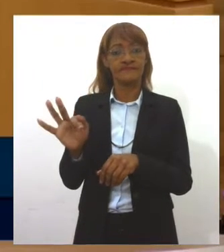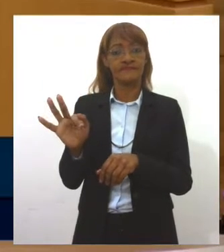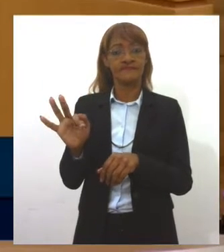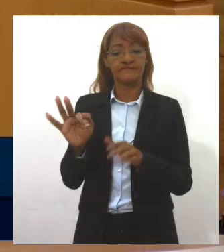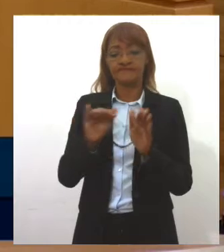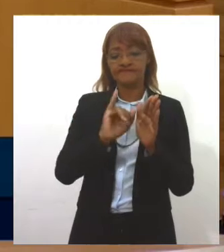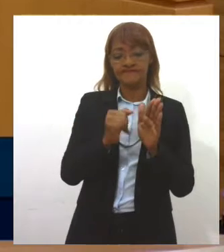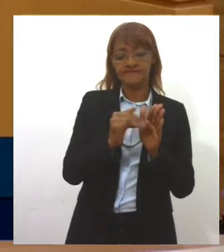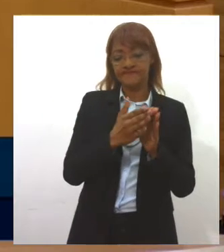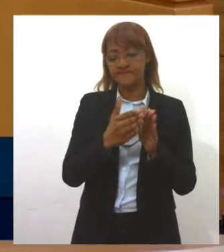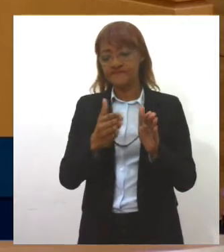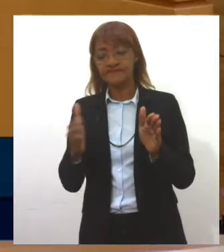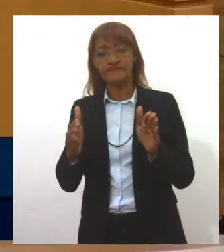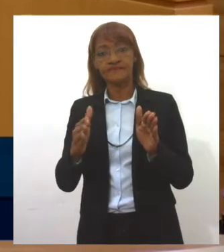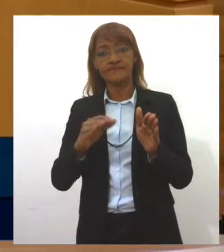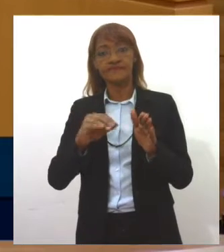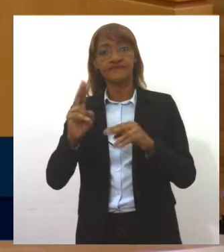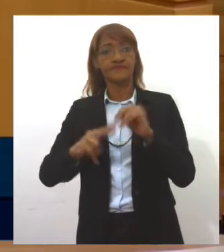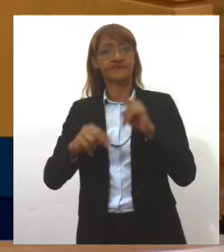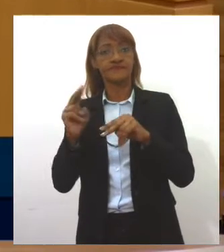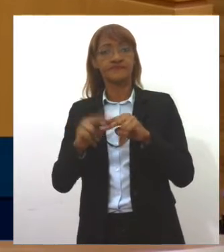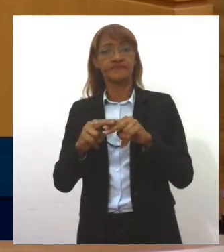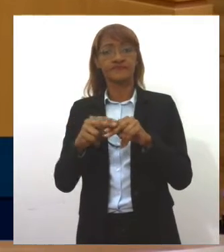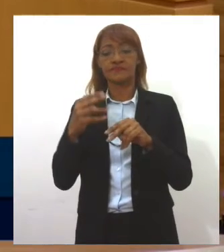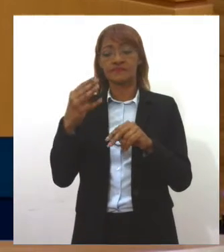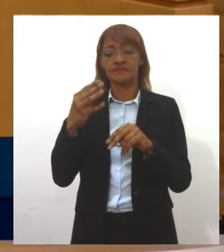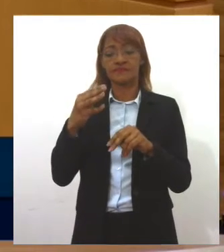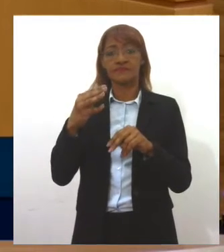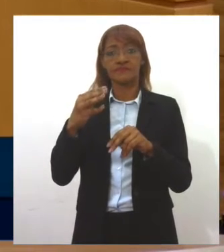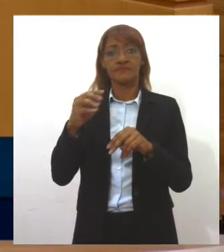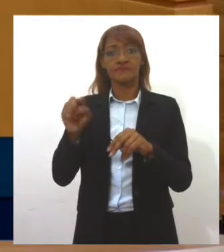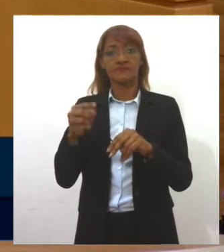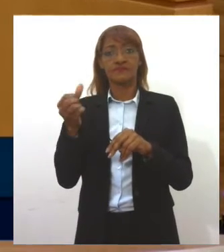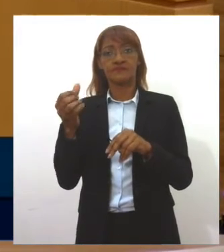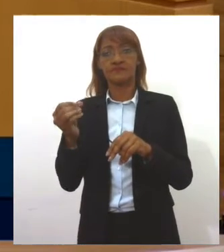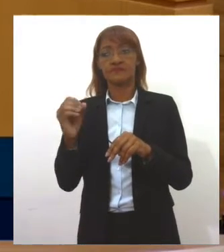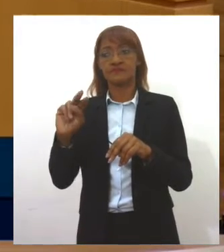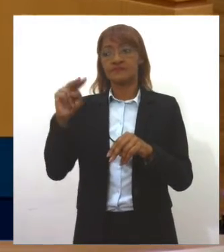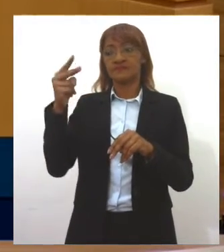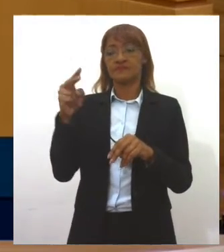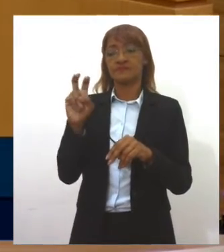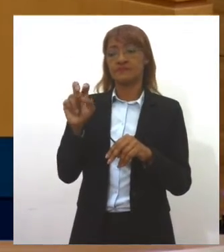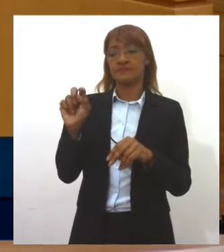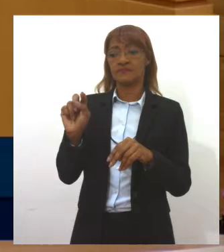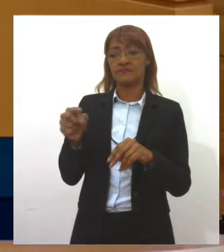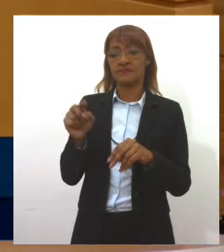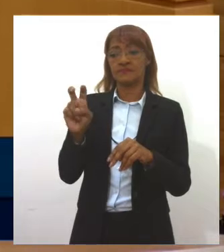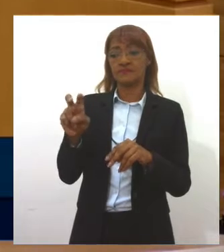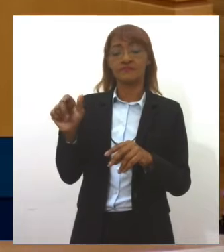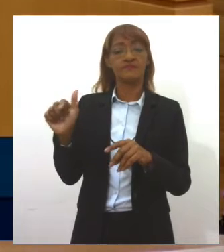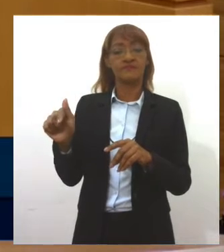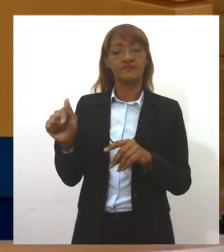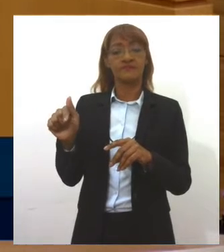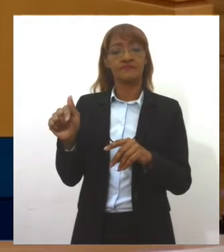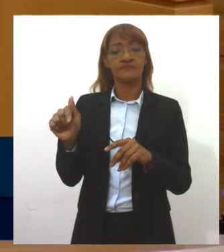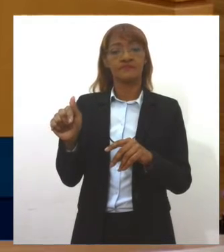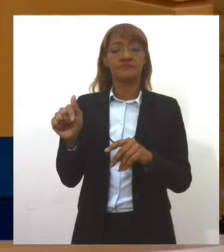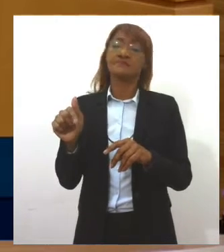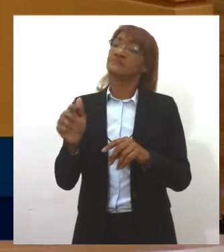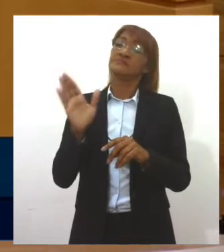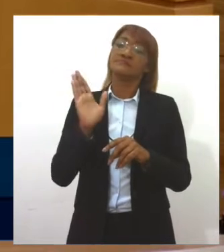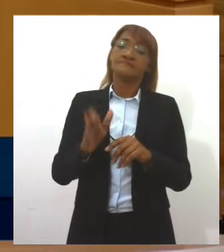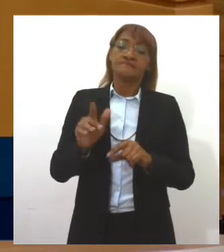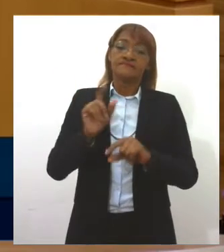para junho, aumentou de 4,60% para 5,57%. E isso impacta